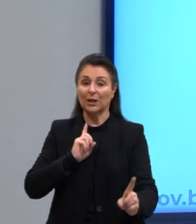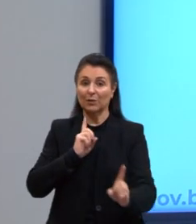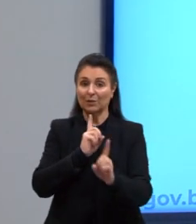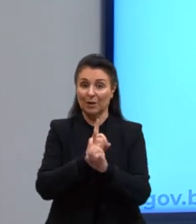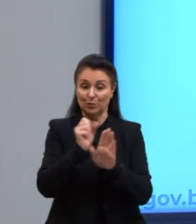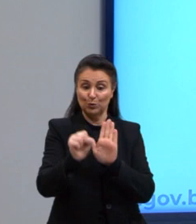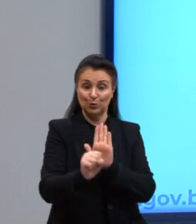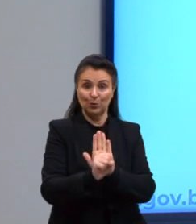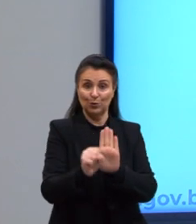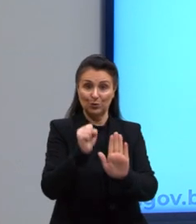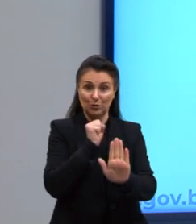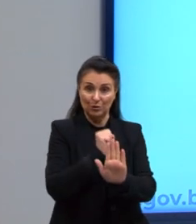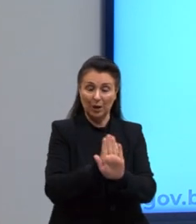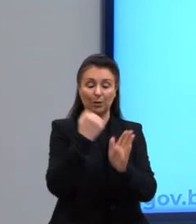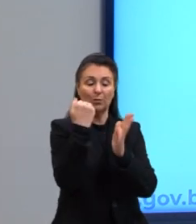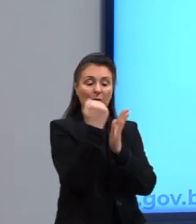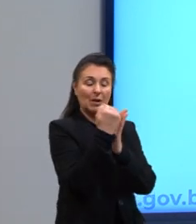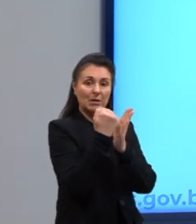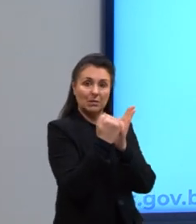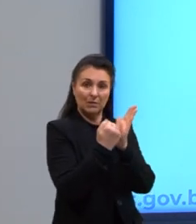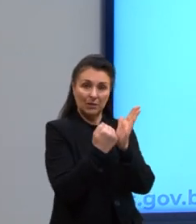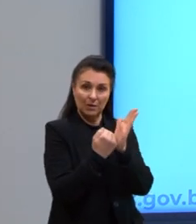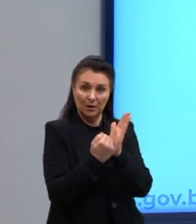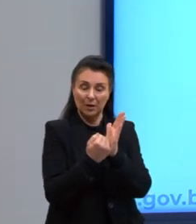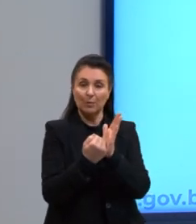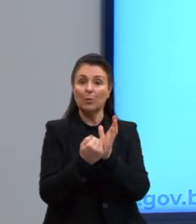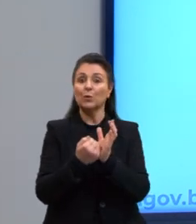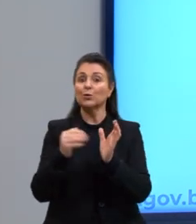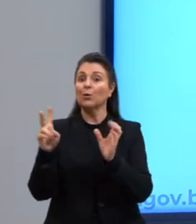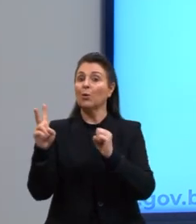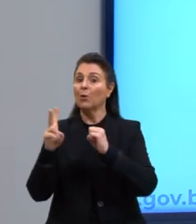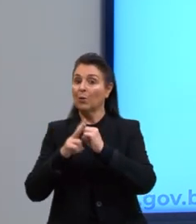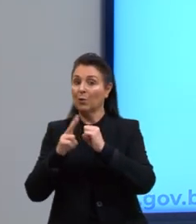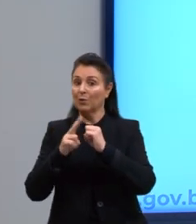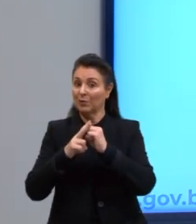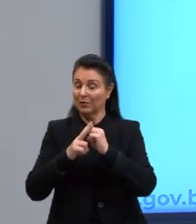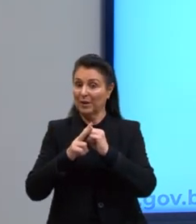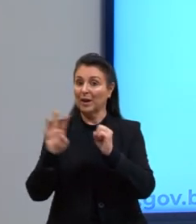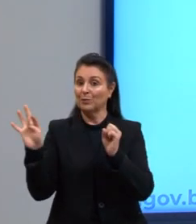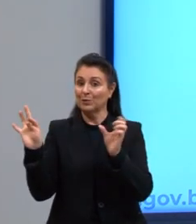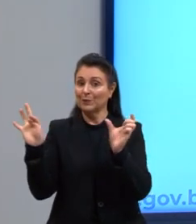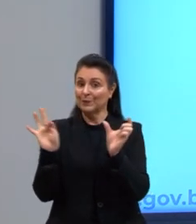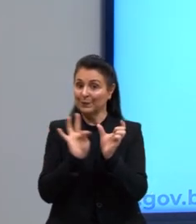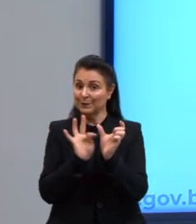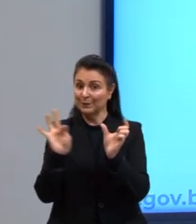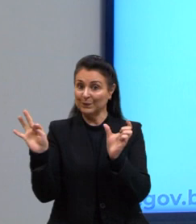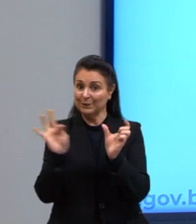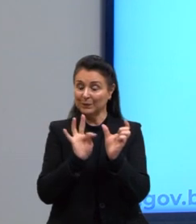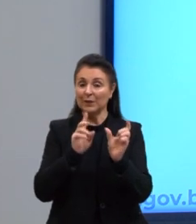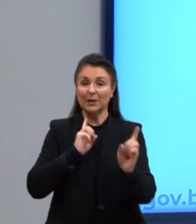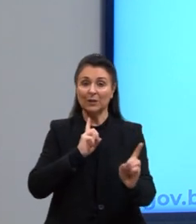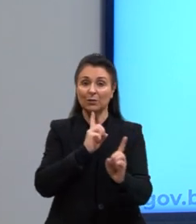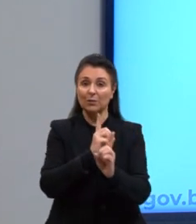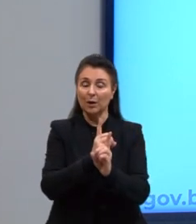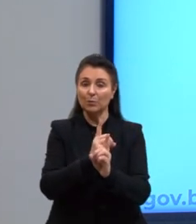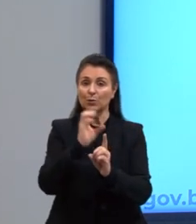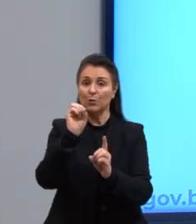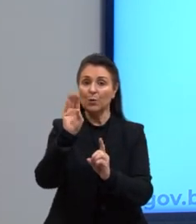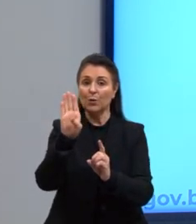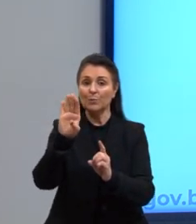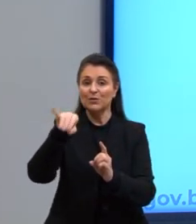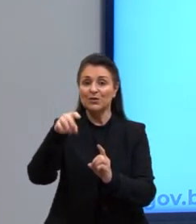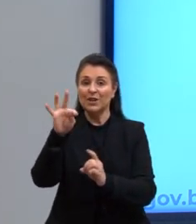sujeito, classificamos a transitividade do verbo e achamos o nosso objeto. E agora, vamos